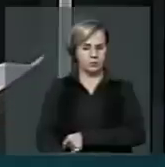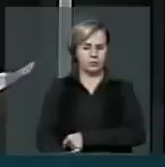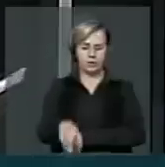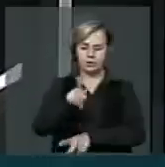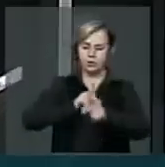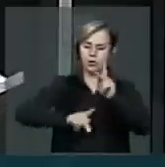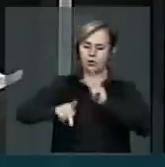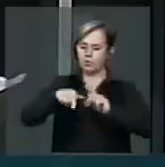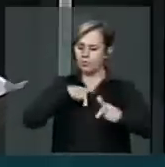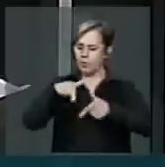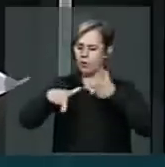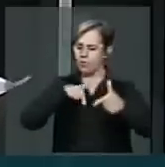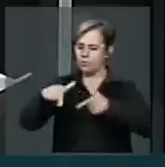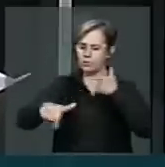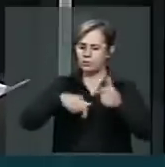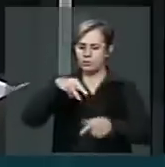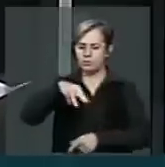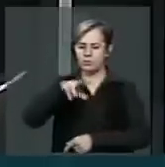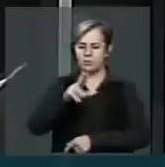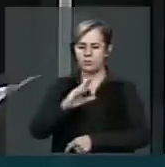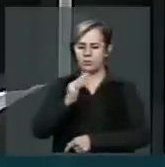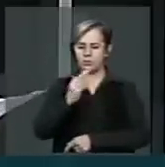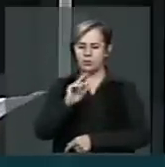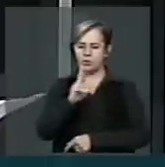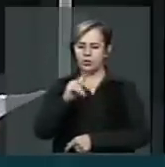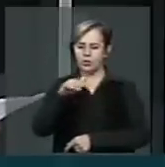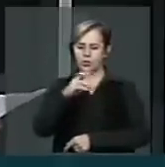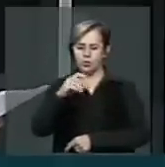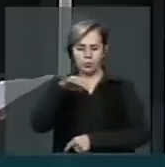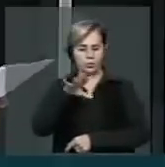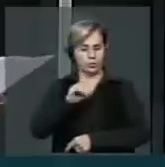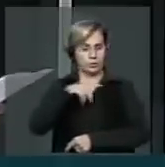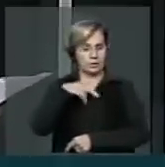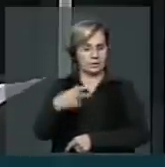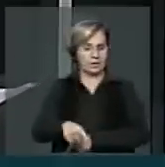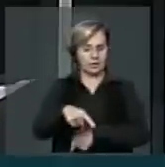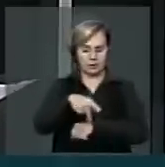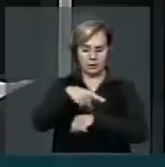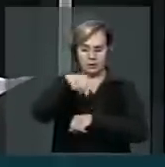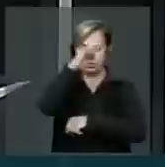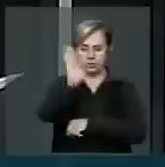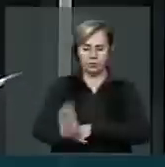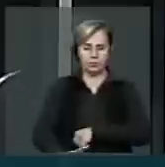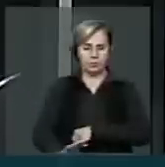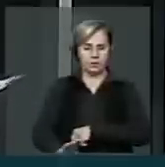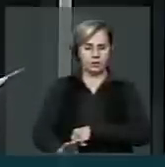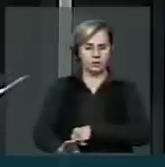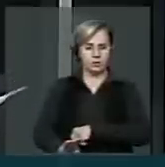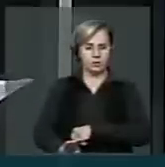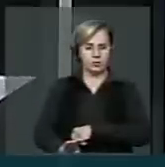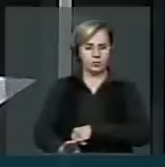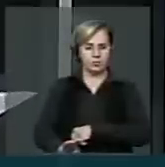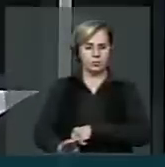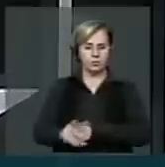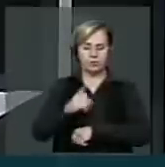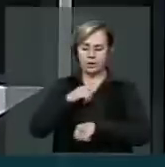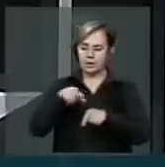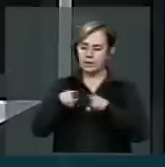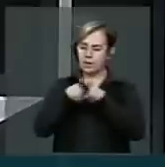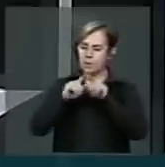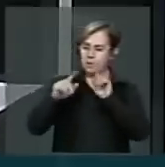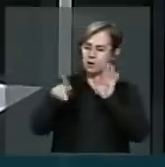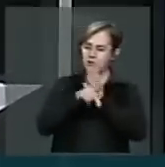povo trabalhador muçulmano tem nesta terra não a sua acolhida mas pertence também